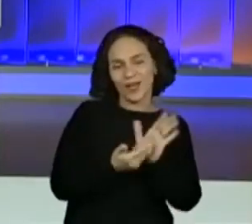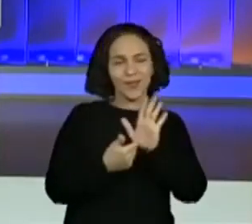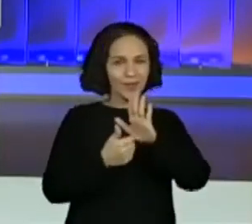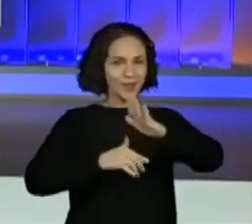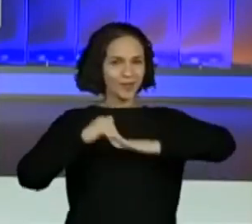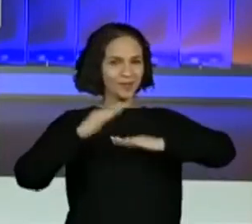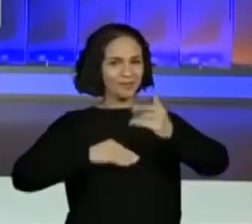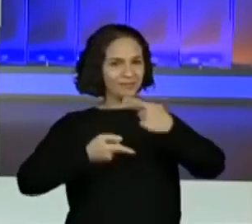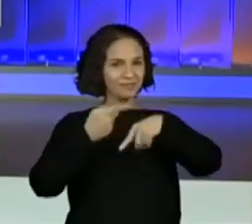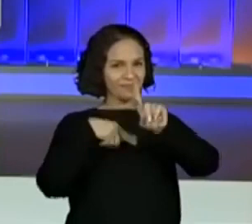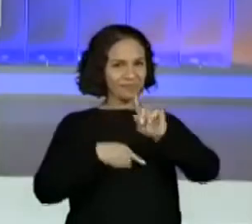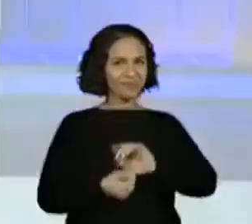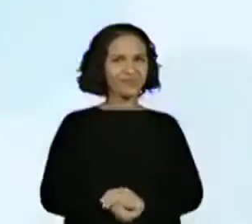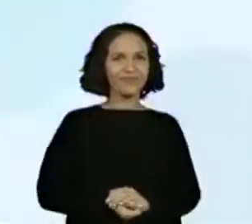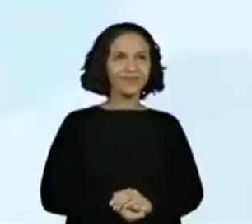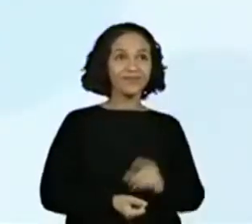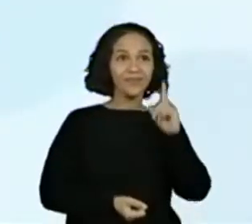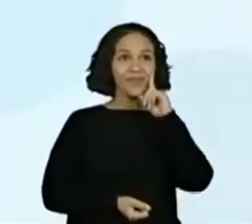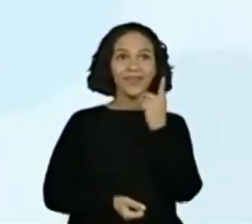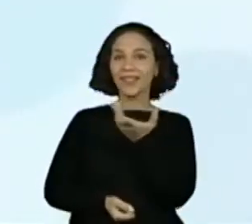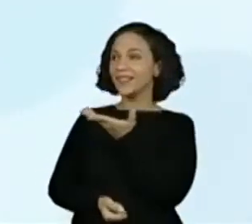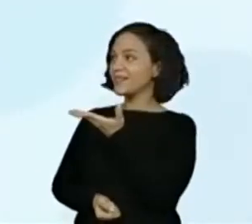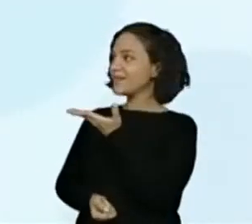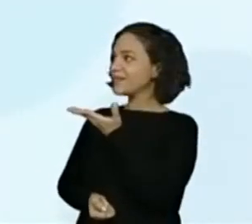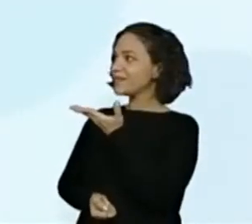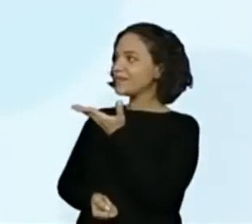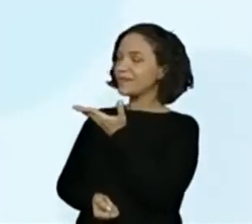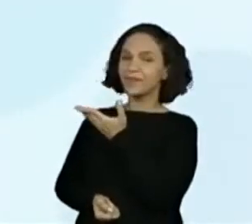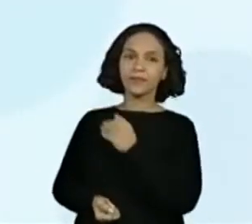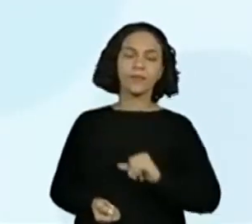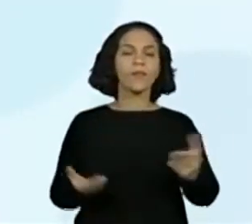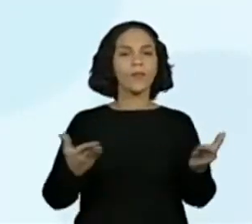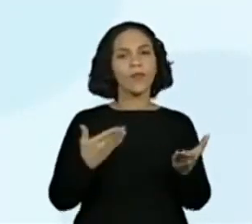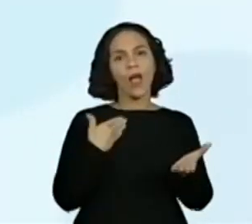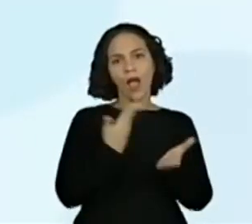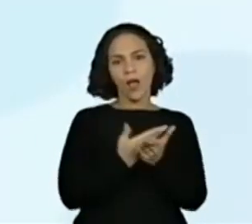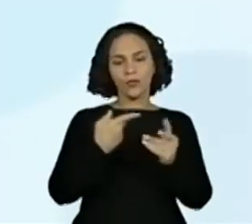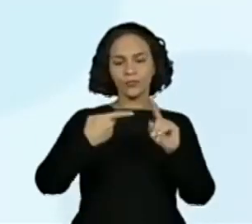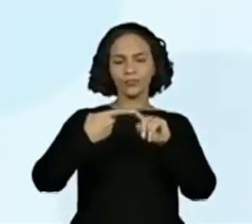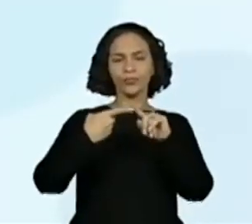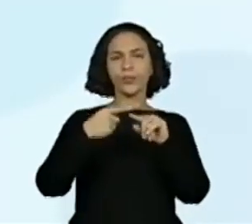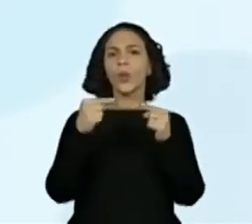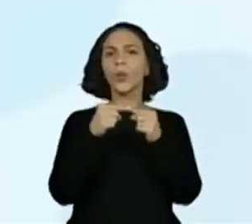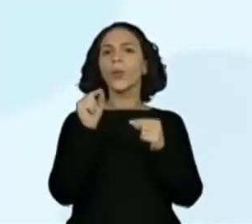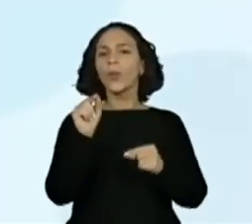vamos lá? A habilidade do nosso primeiro momento de aula é a seguinte.